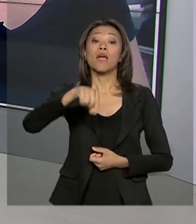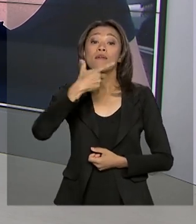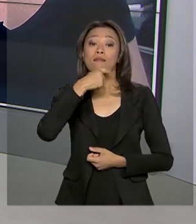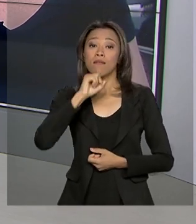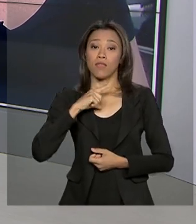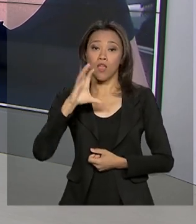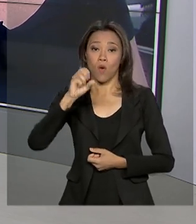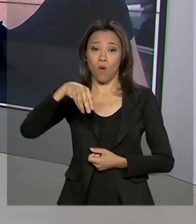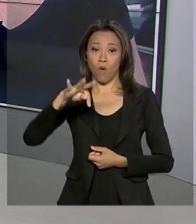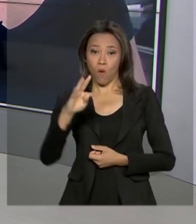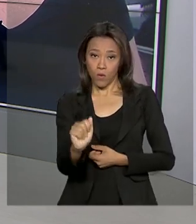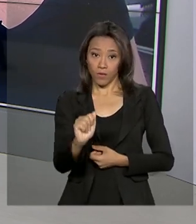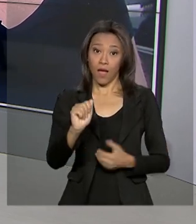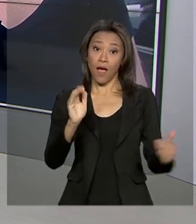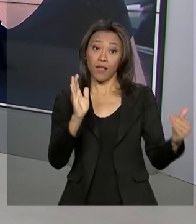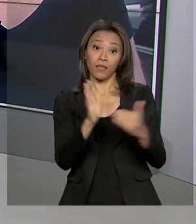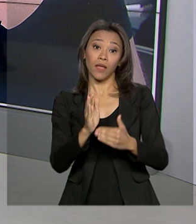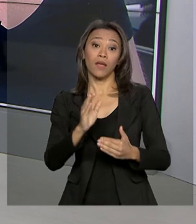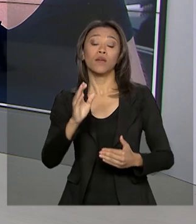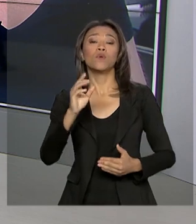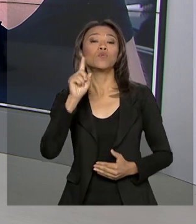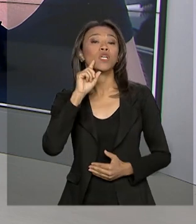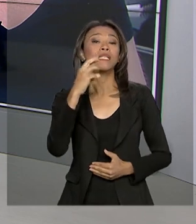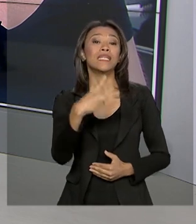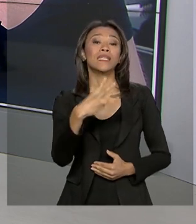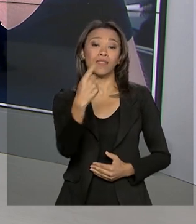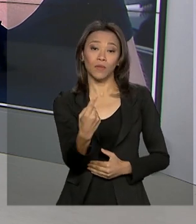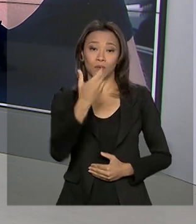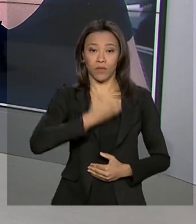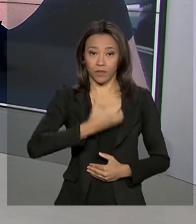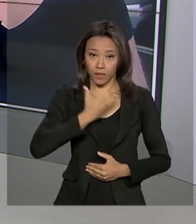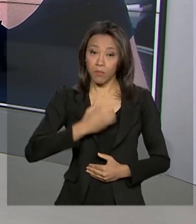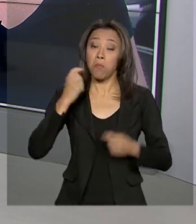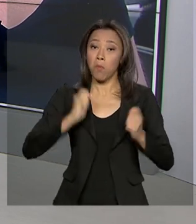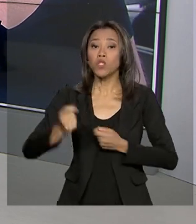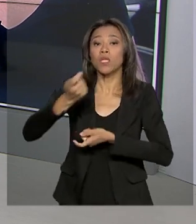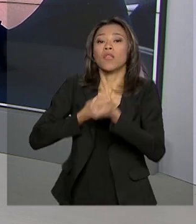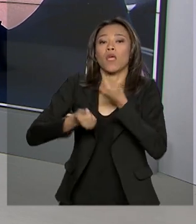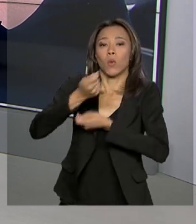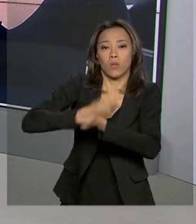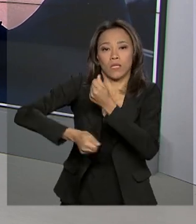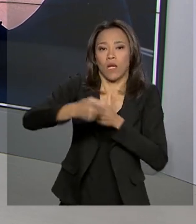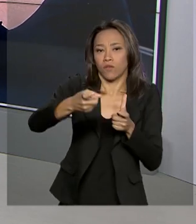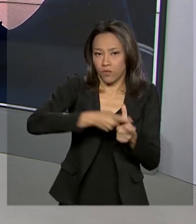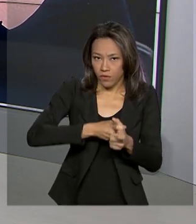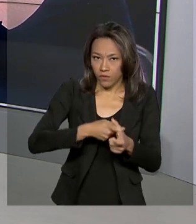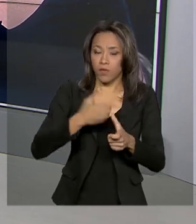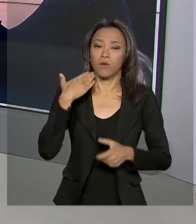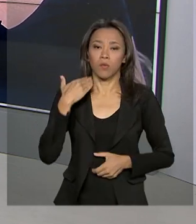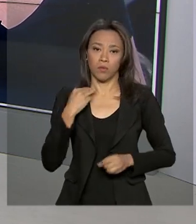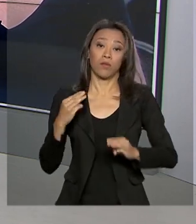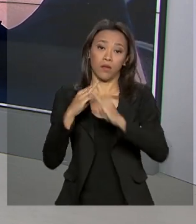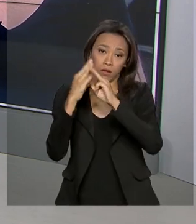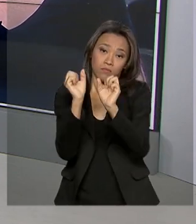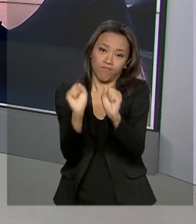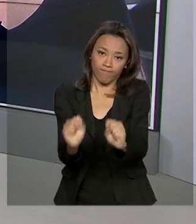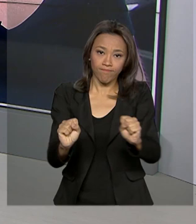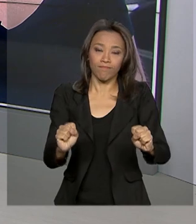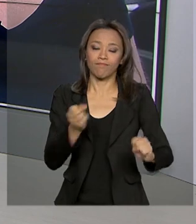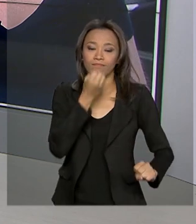dezembro para renegociar dívidas com a instituição. Raquel Sets, direto de São Paulo, tem os detalhes para a gente. Bom dia, Raquel.